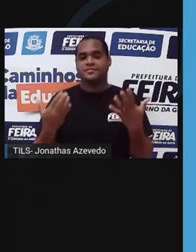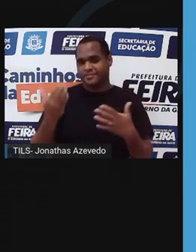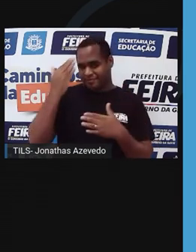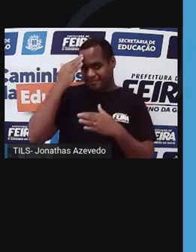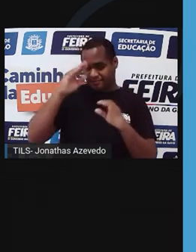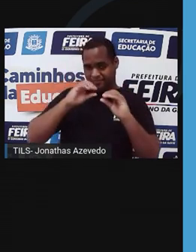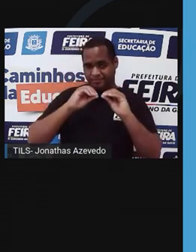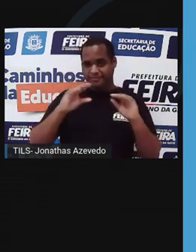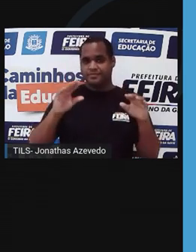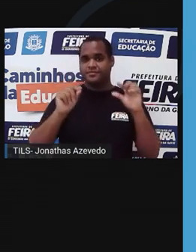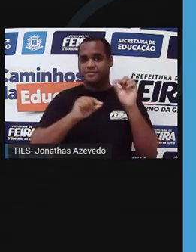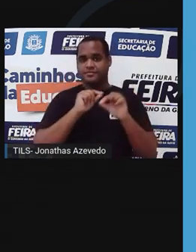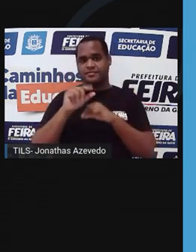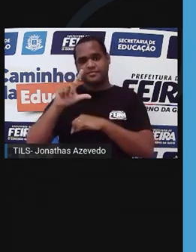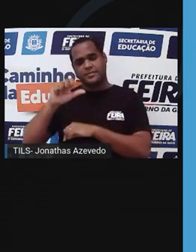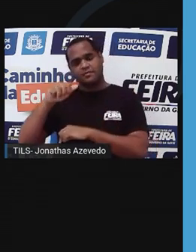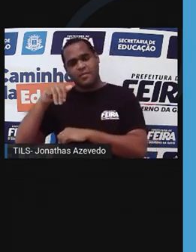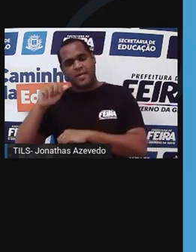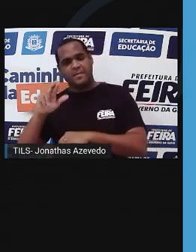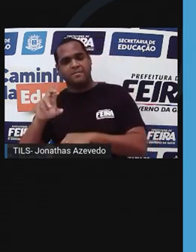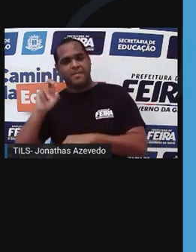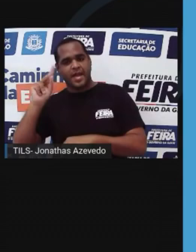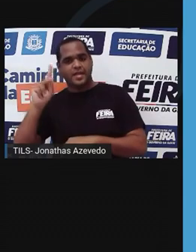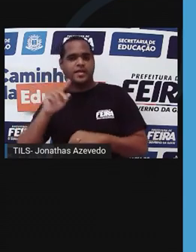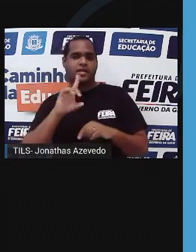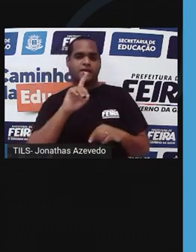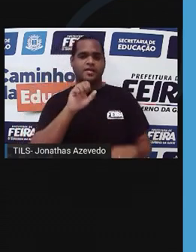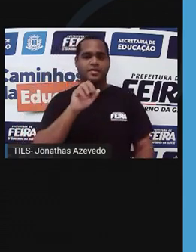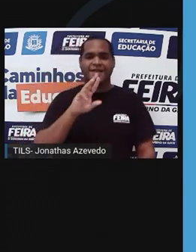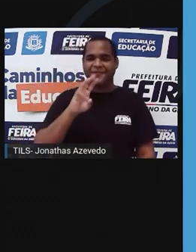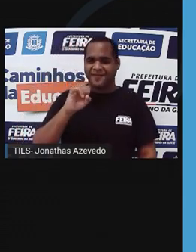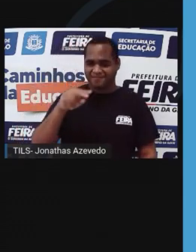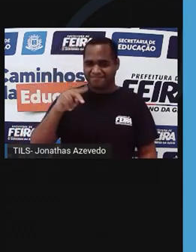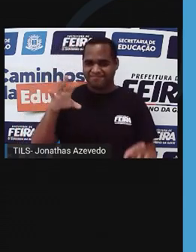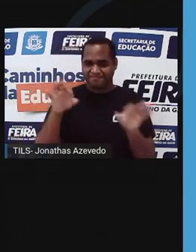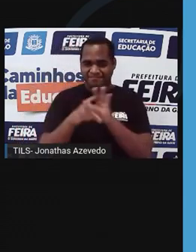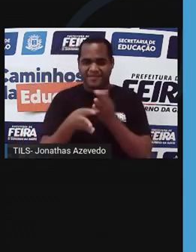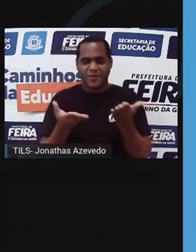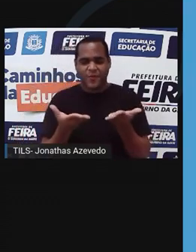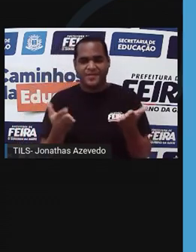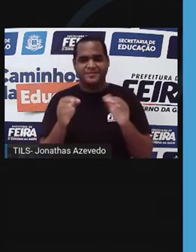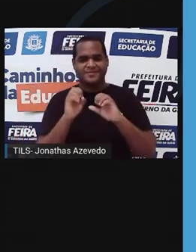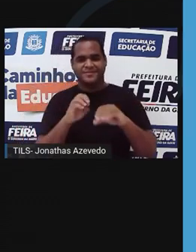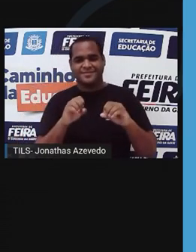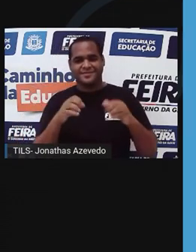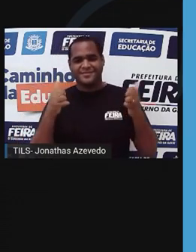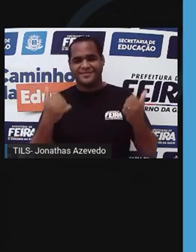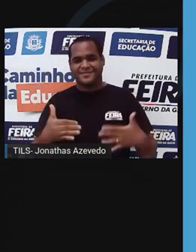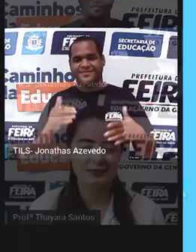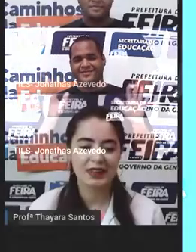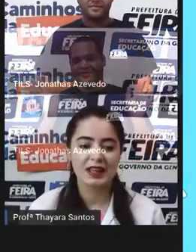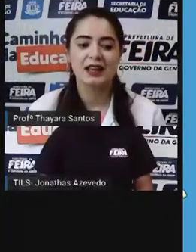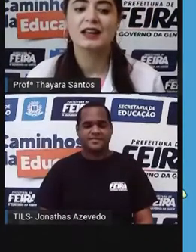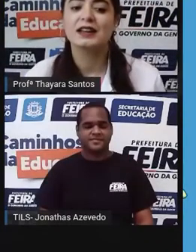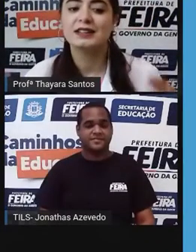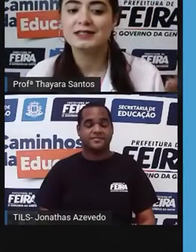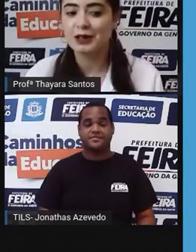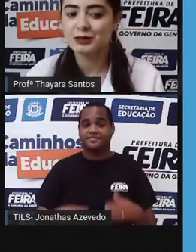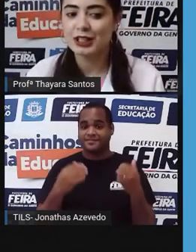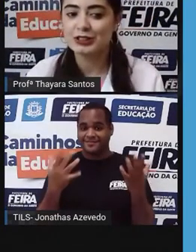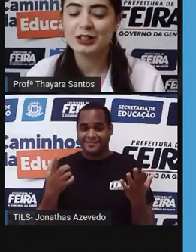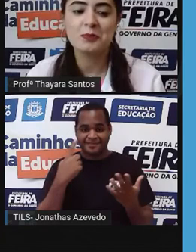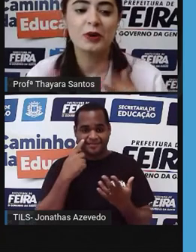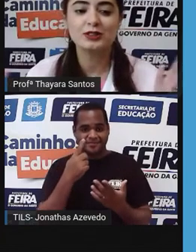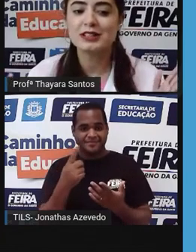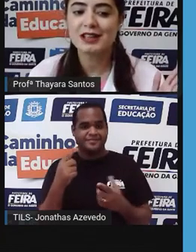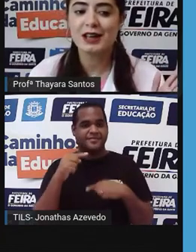então o conceito de Lamarckismo e Darwinismo, fechamos então a nossa aula de hoje e até a próxima. Tchauzinho. Então,